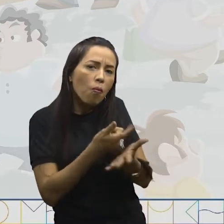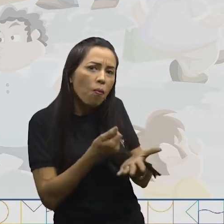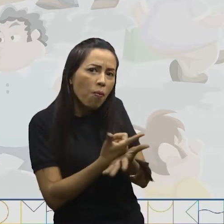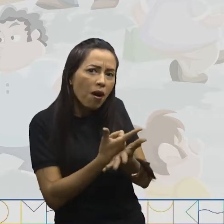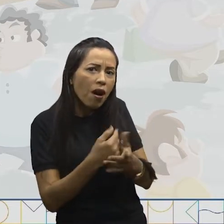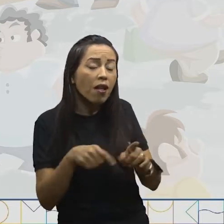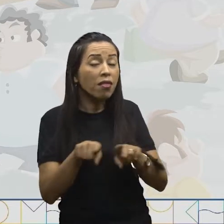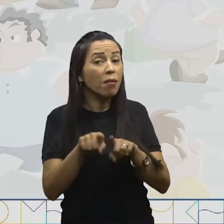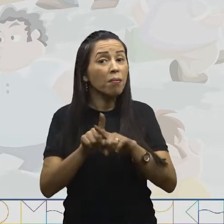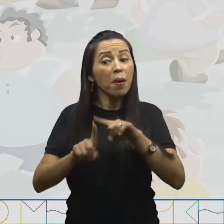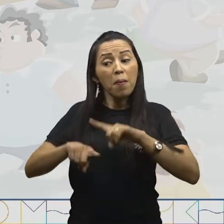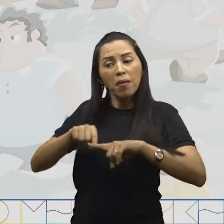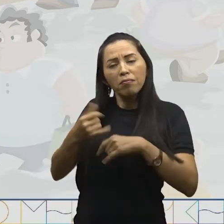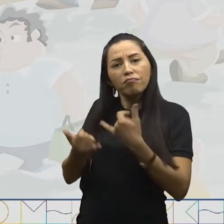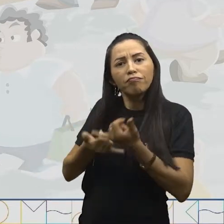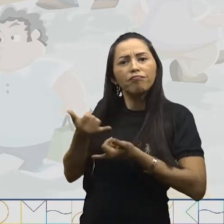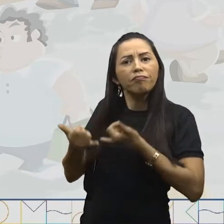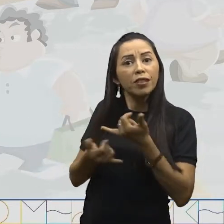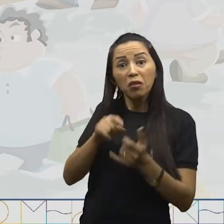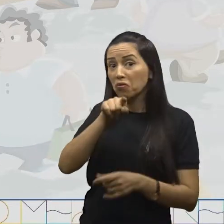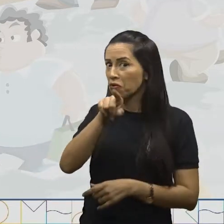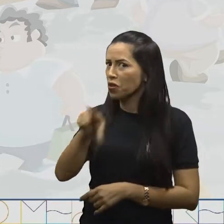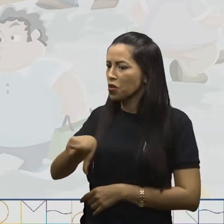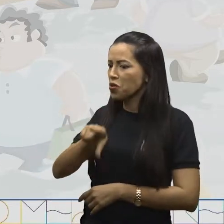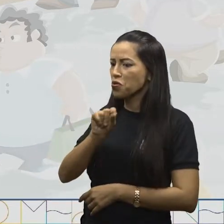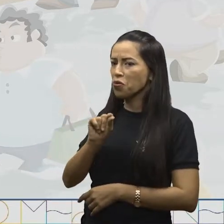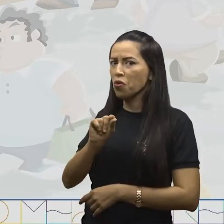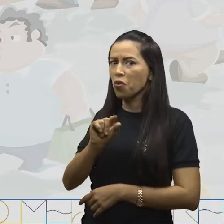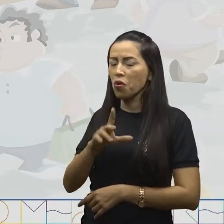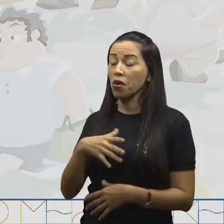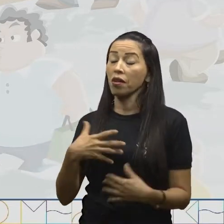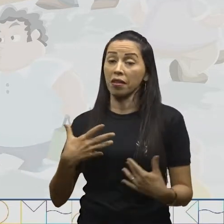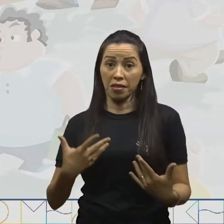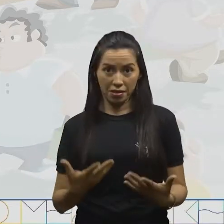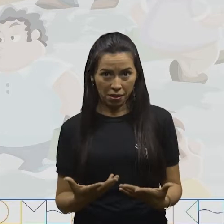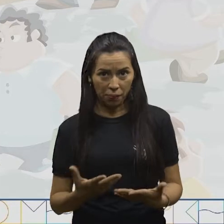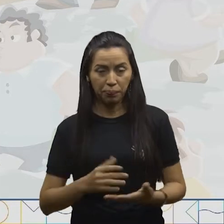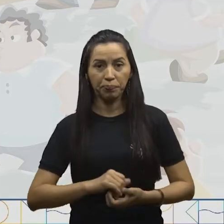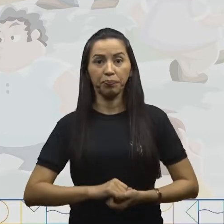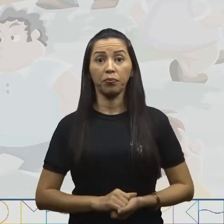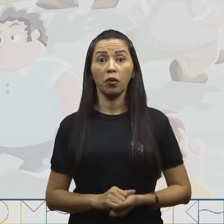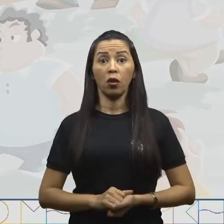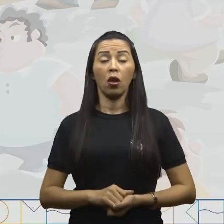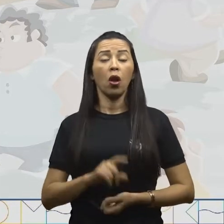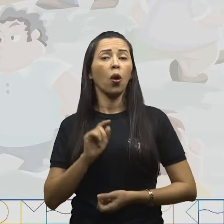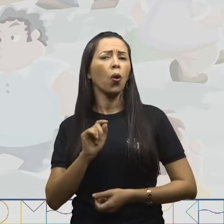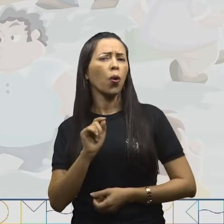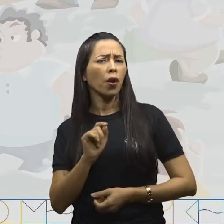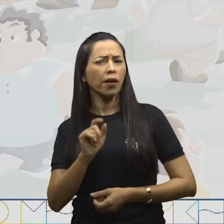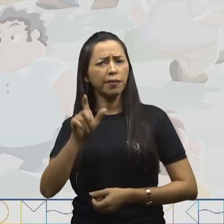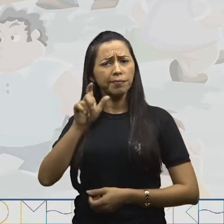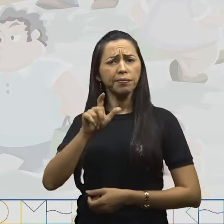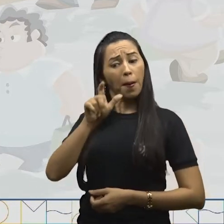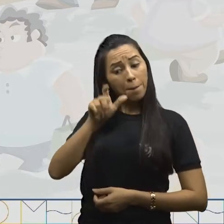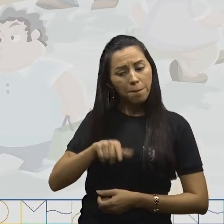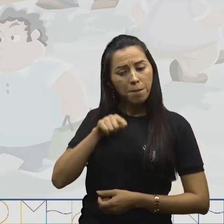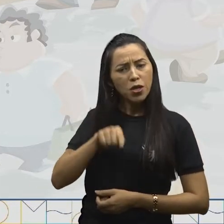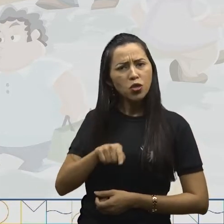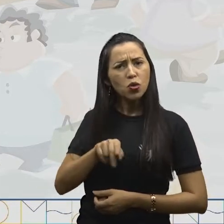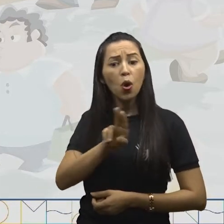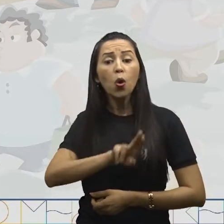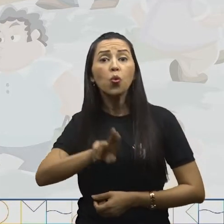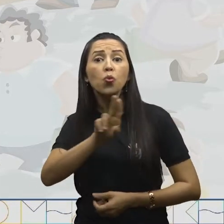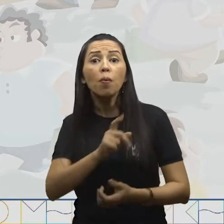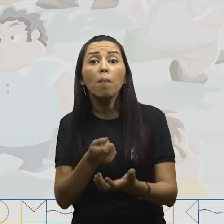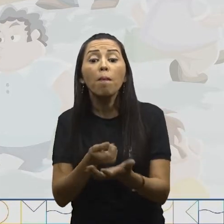brinquedos que você escolhe. O que geralmente as pessoas levam para pagar as suas